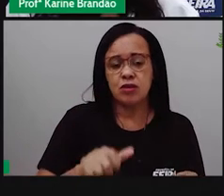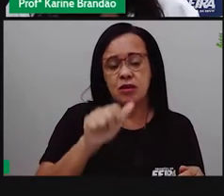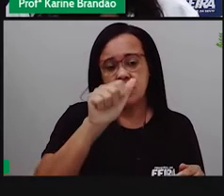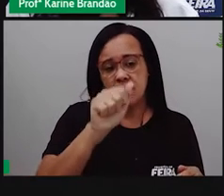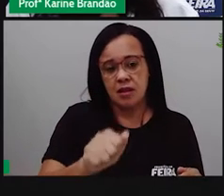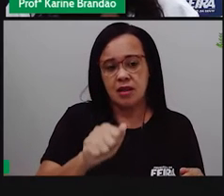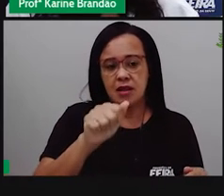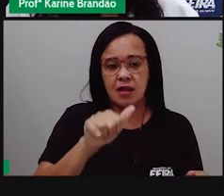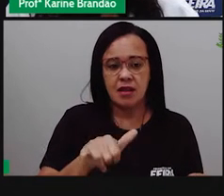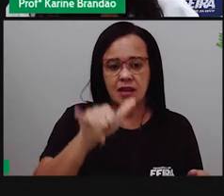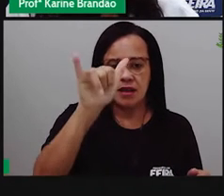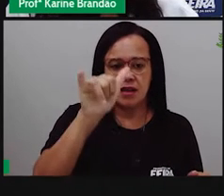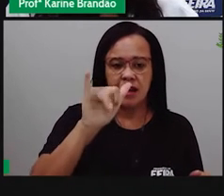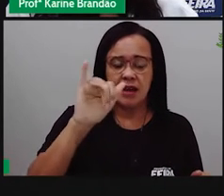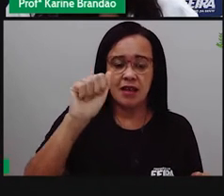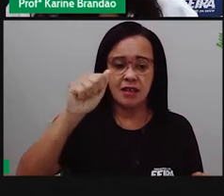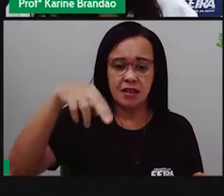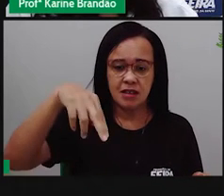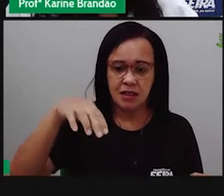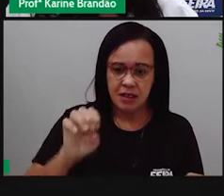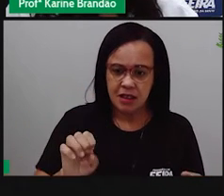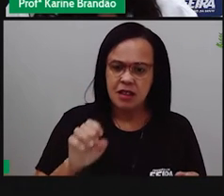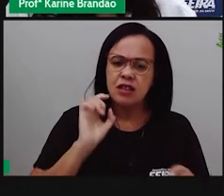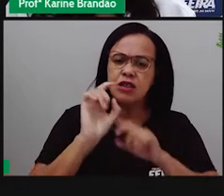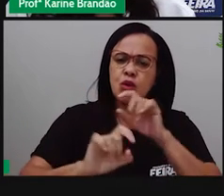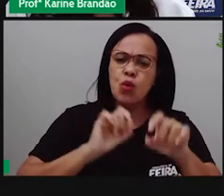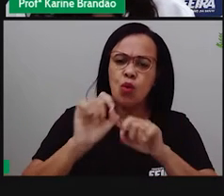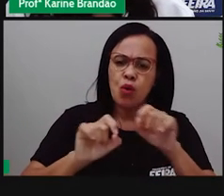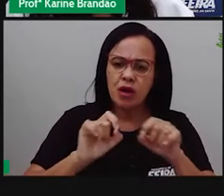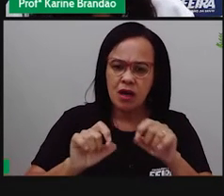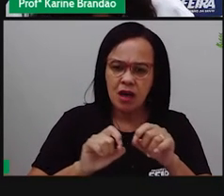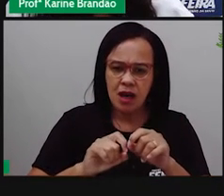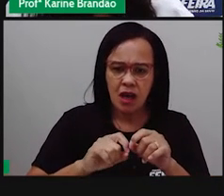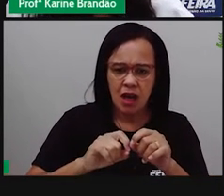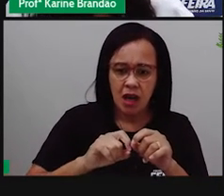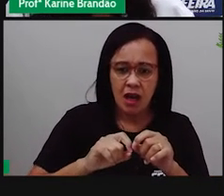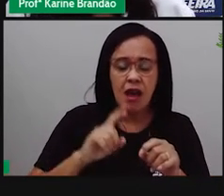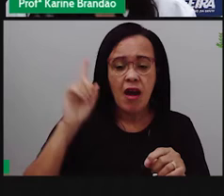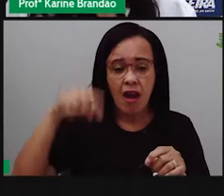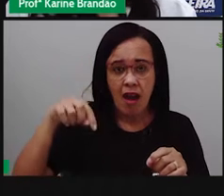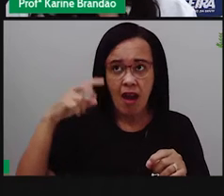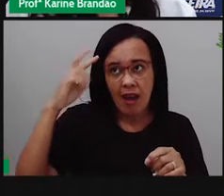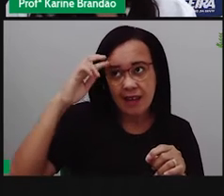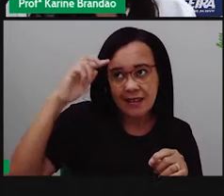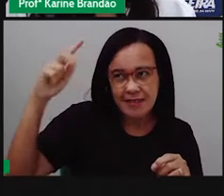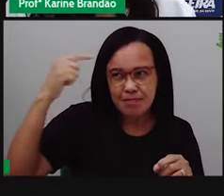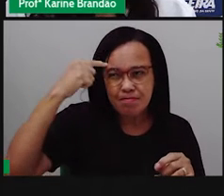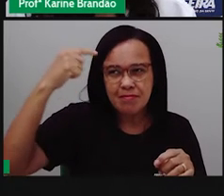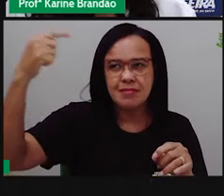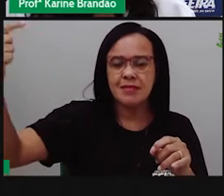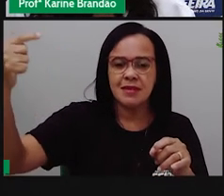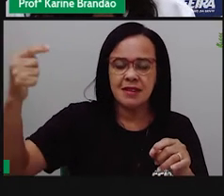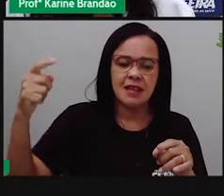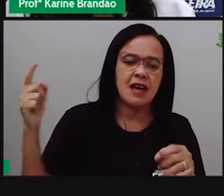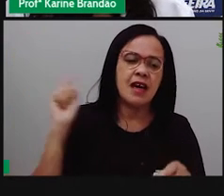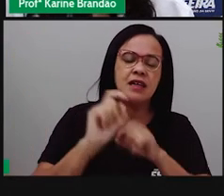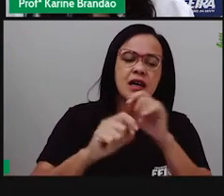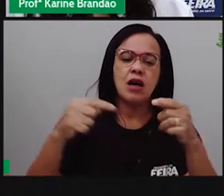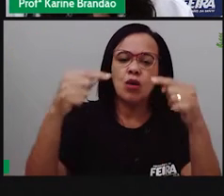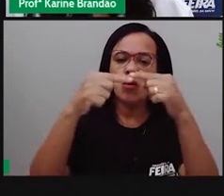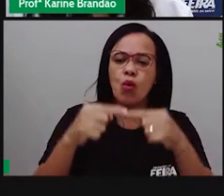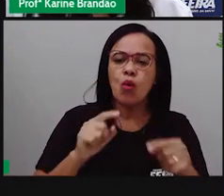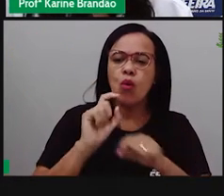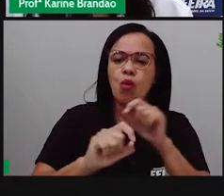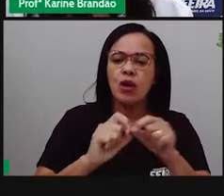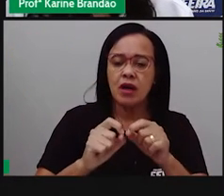seguinte, ideias de classe têm a ver com acesso e privação ao conhecimento. E o meu intento aqui nessa aula